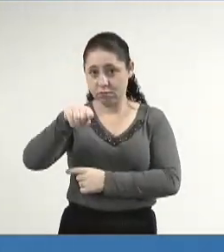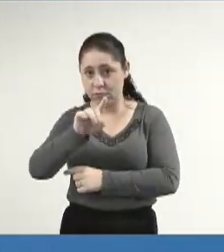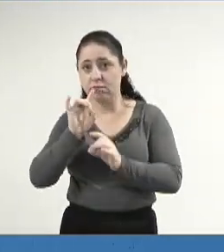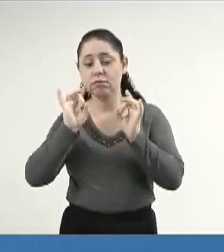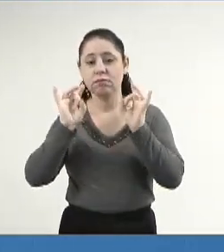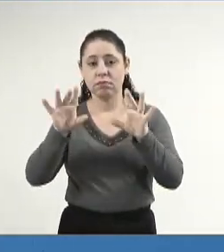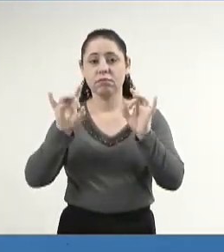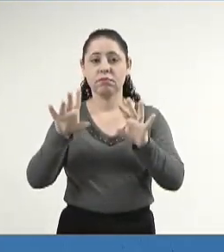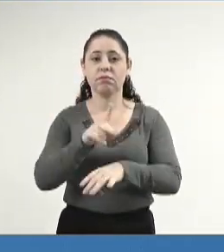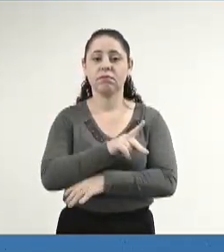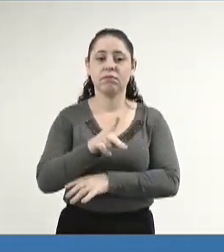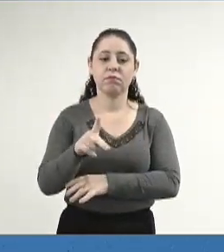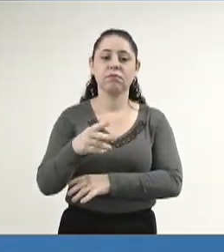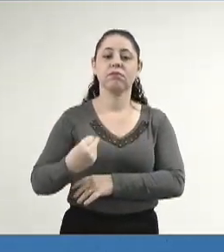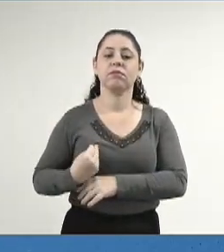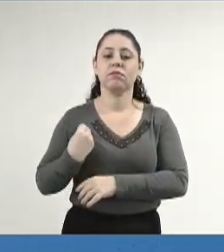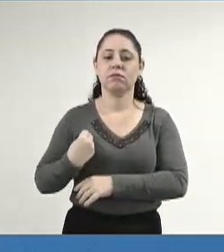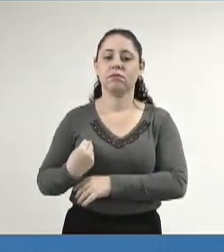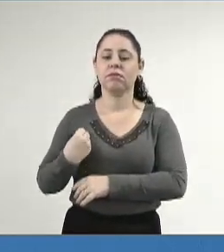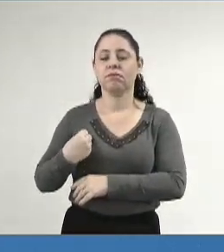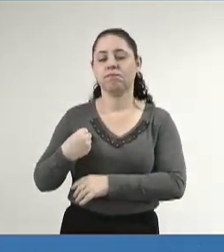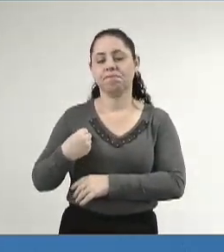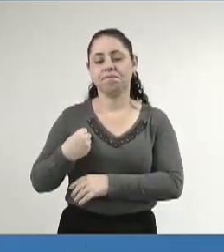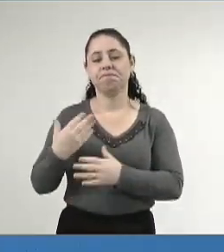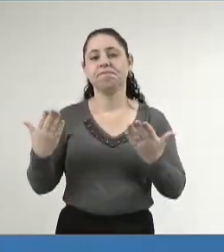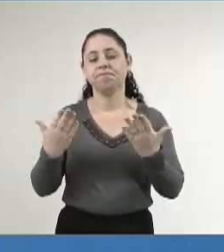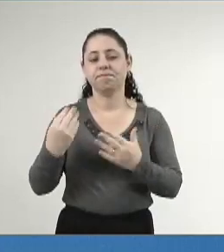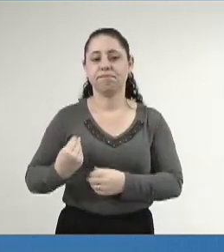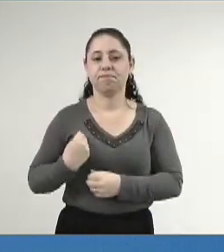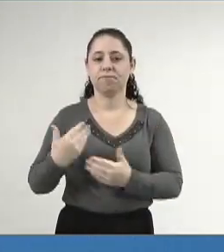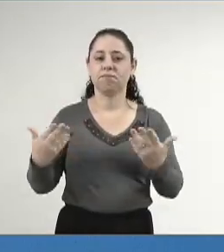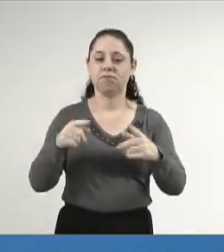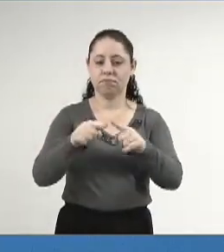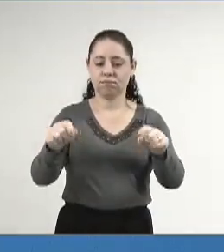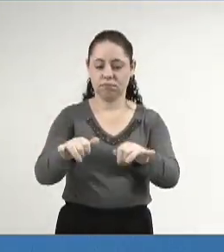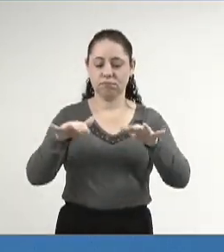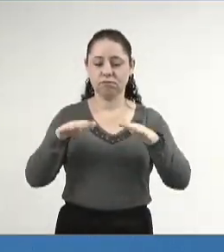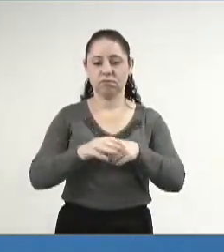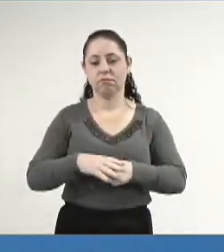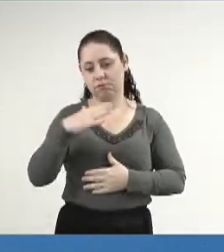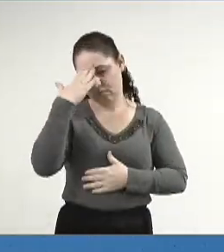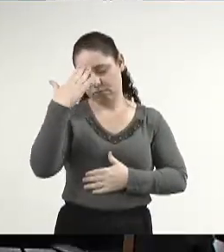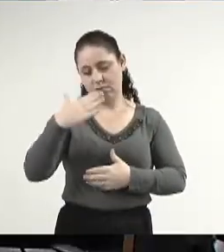especial o nosso presidente, que faz parte e nos honra com a sua presença no plenário. Muito obrigado.